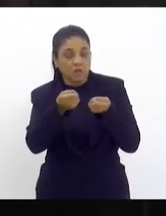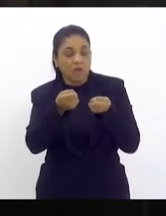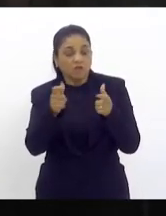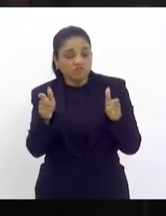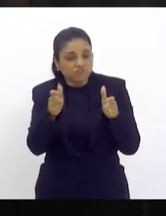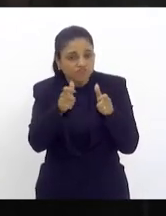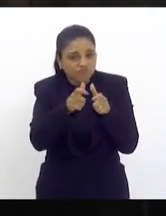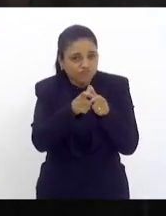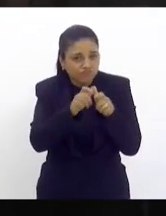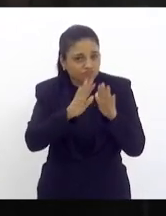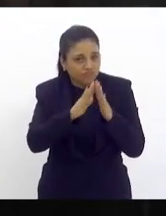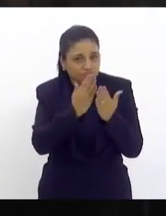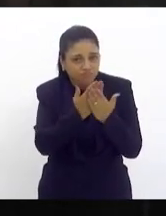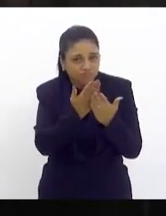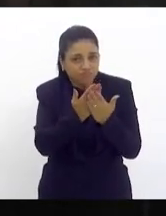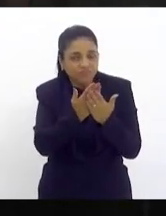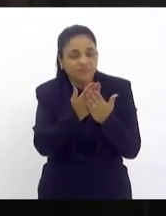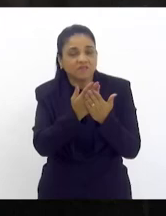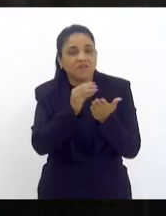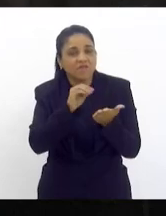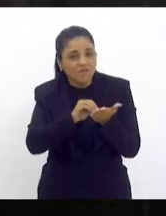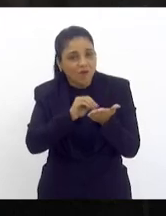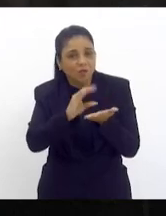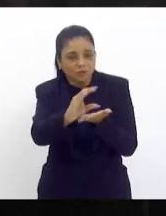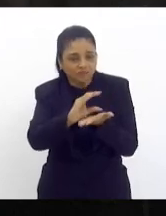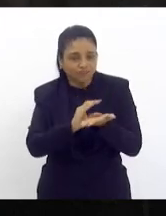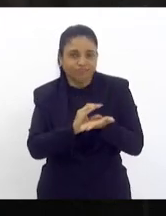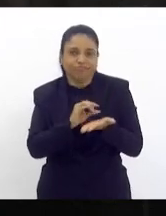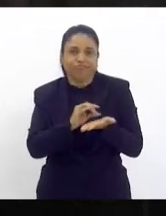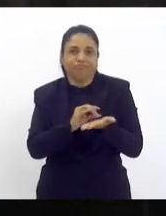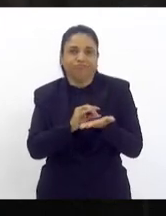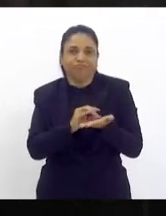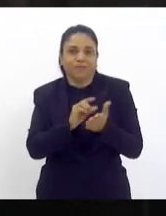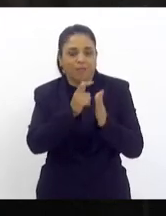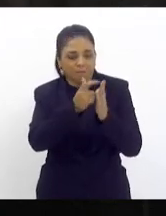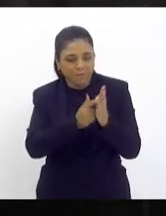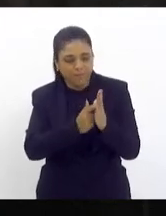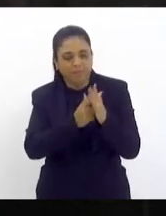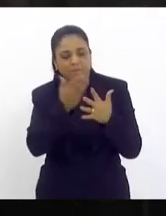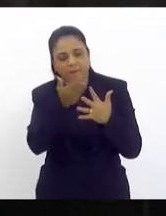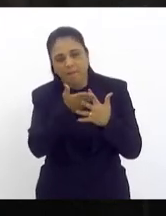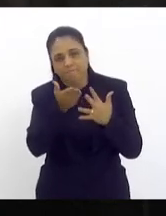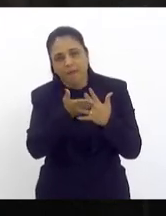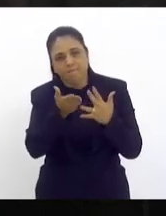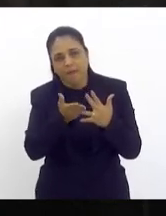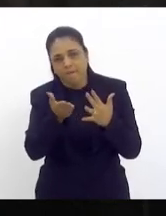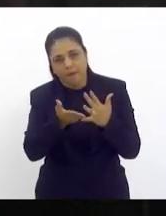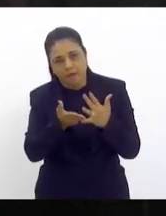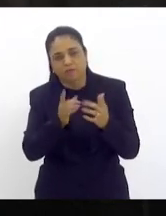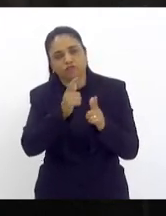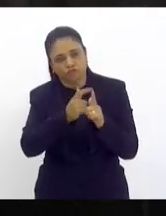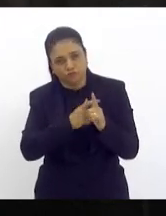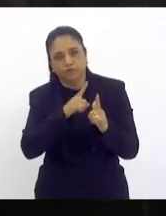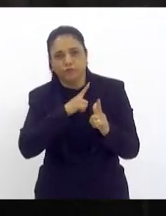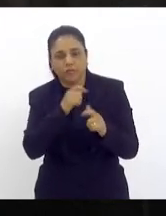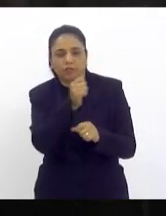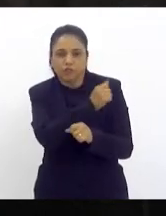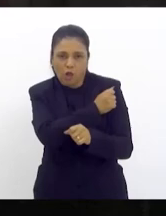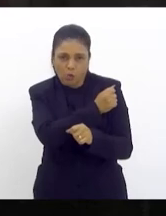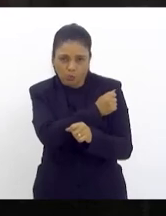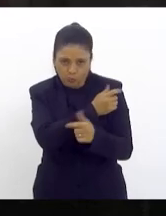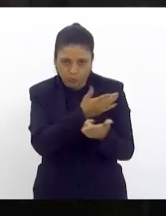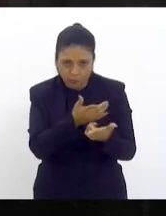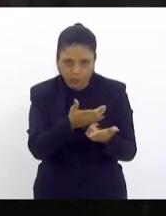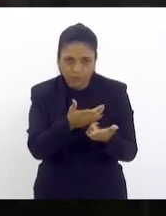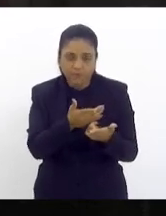pequenas elas vivem com a inadimplência porque vivem também os problemas sociais que a sociedade tem e o problema da inadimplência é um problema